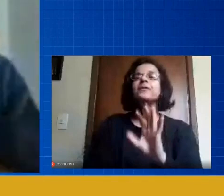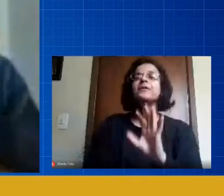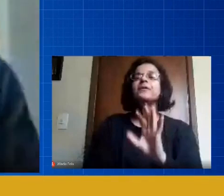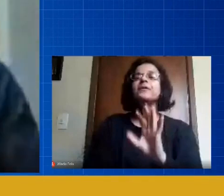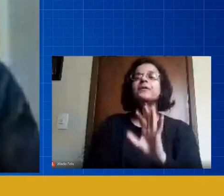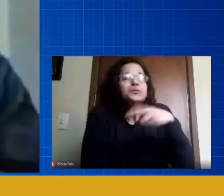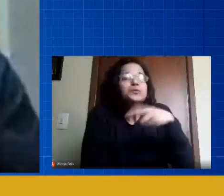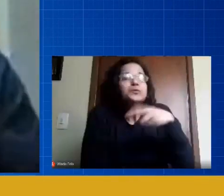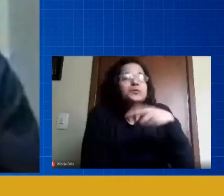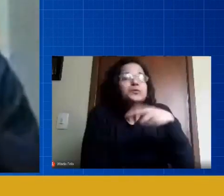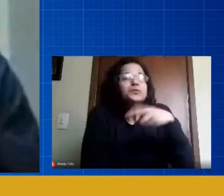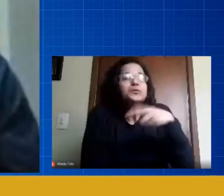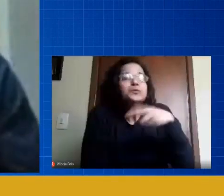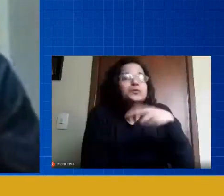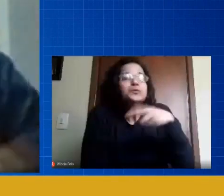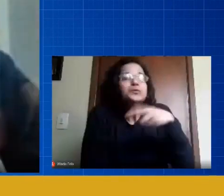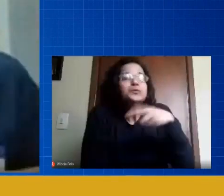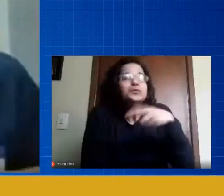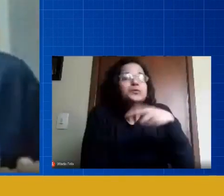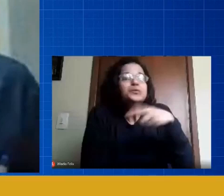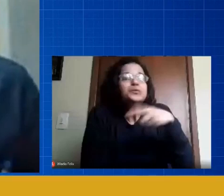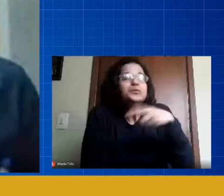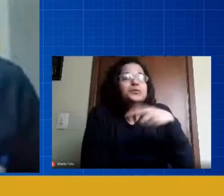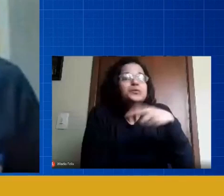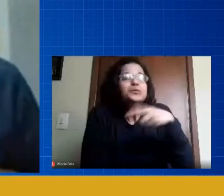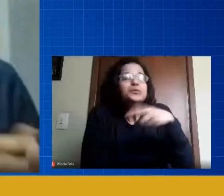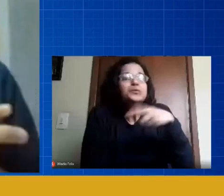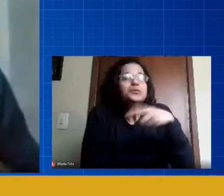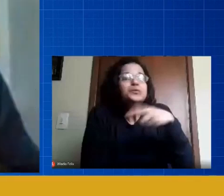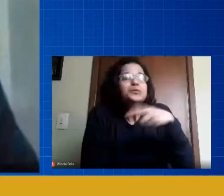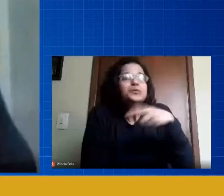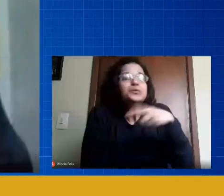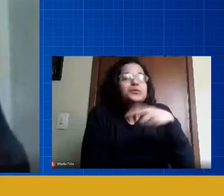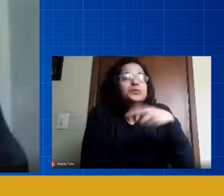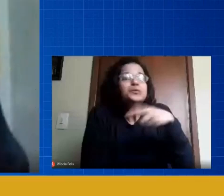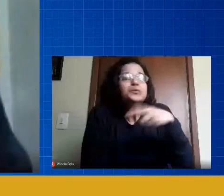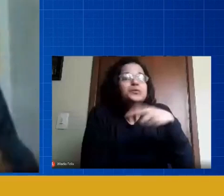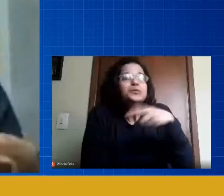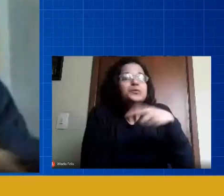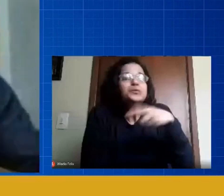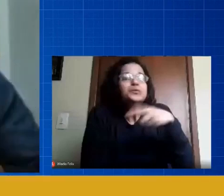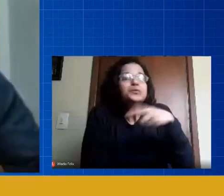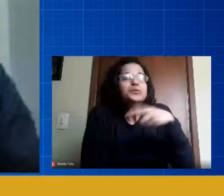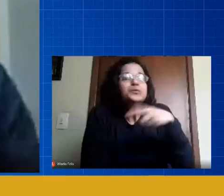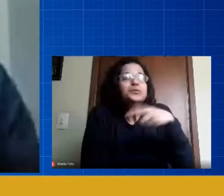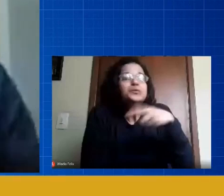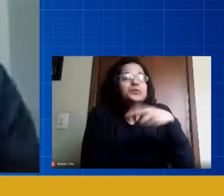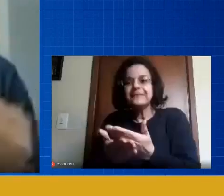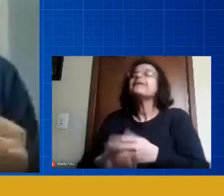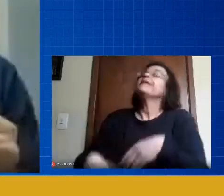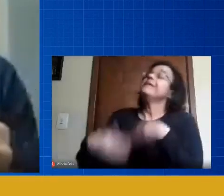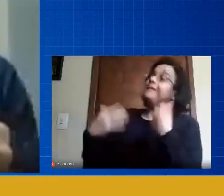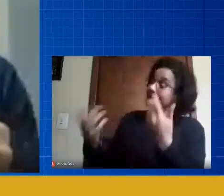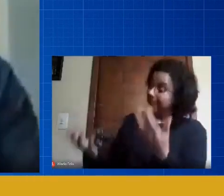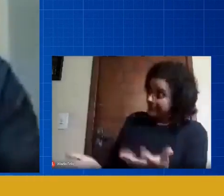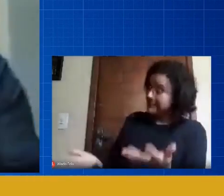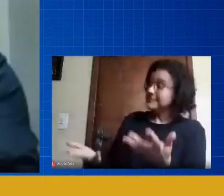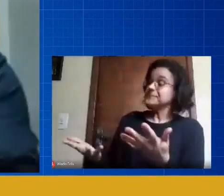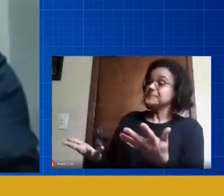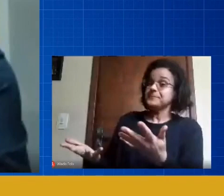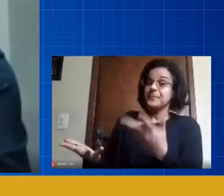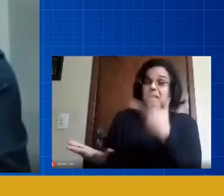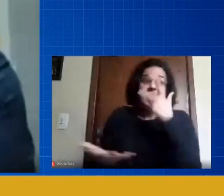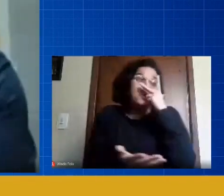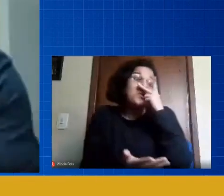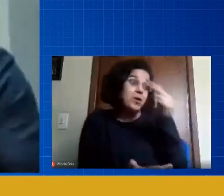tá aqui faça ideia 30 numa sala de aula pra você ver como é que é eu acho que a professora tinha que